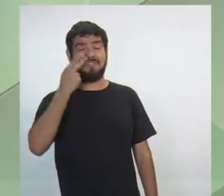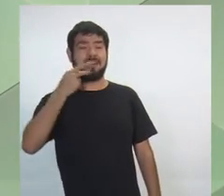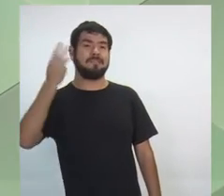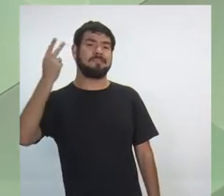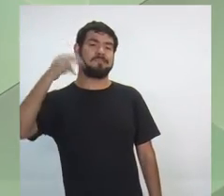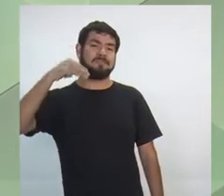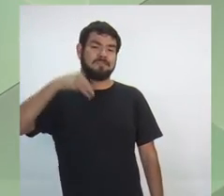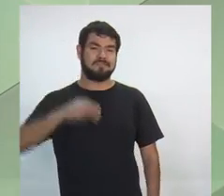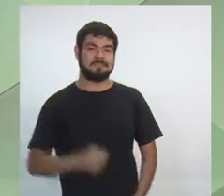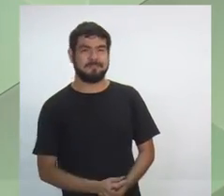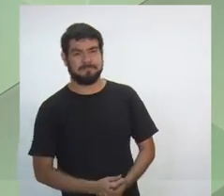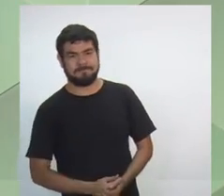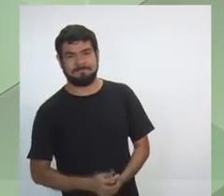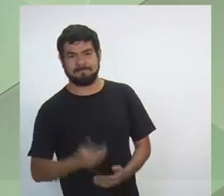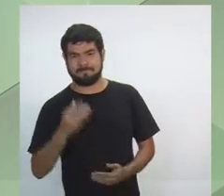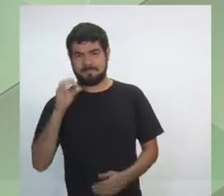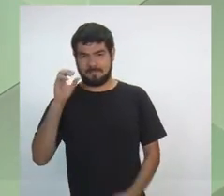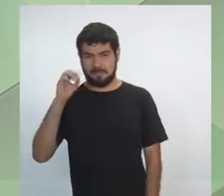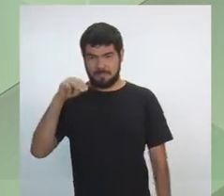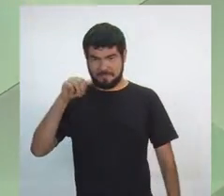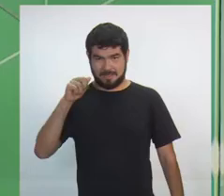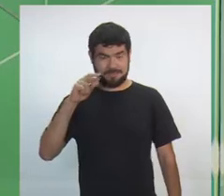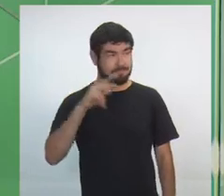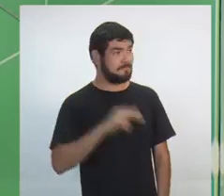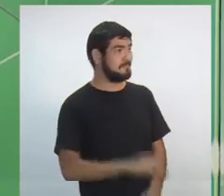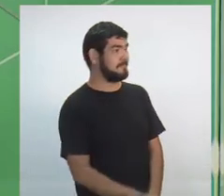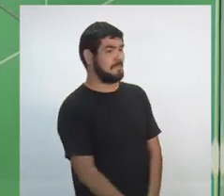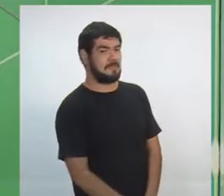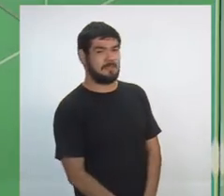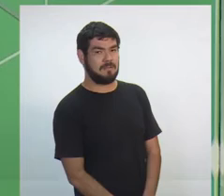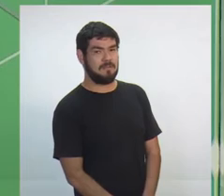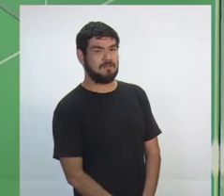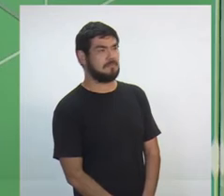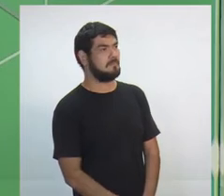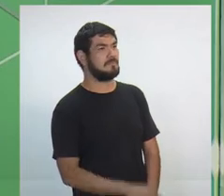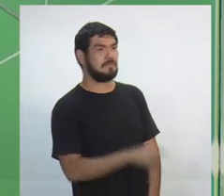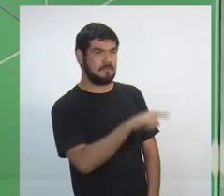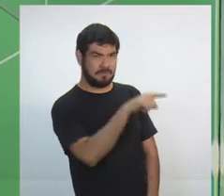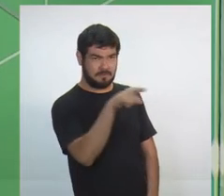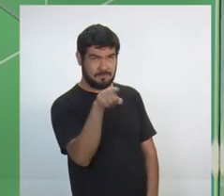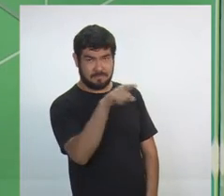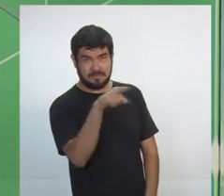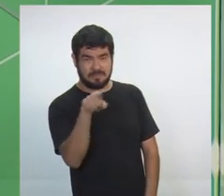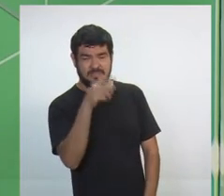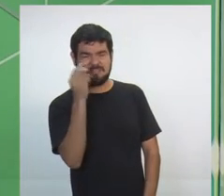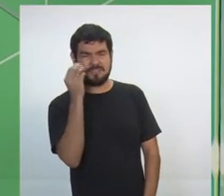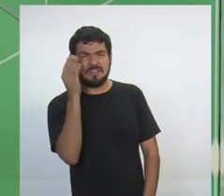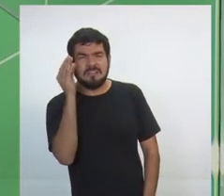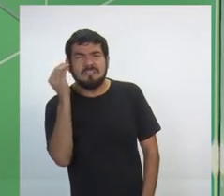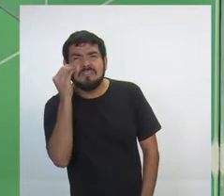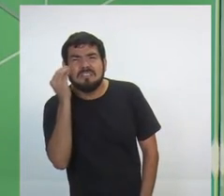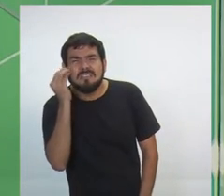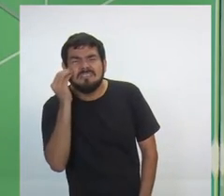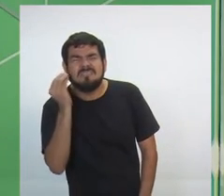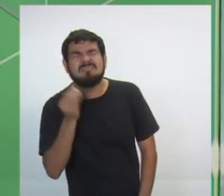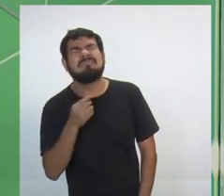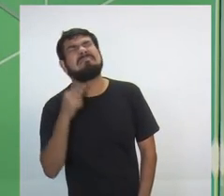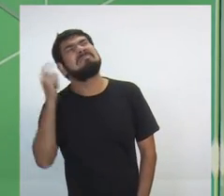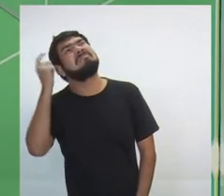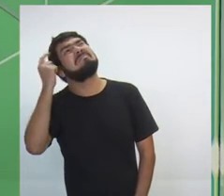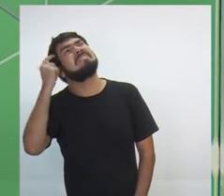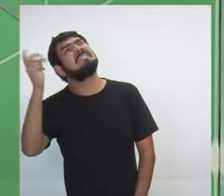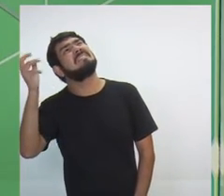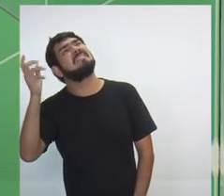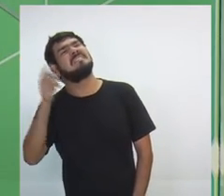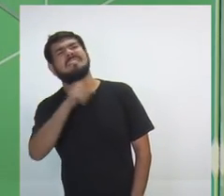na tela, por gentileza. Candidato Omar Aziz, a fala é sua. Você que está nos assistindo deve estar dizendo o seguinte. O que